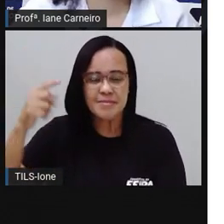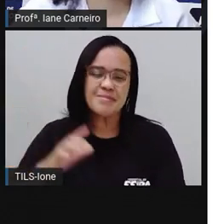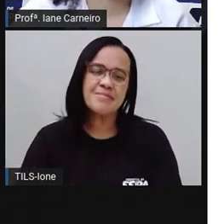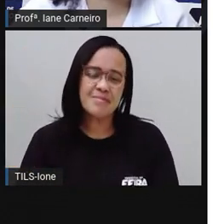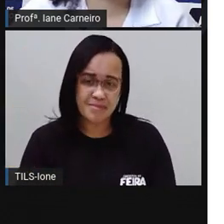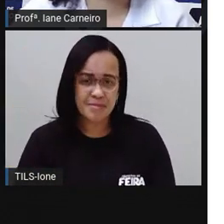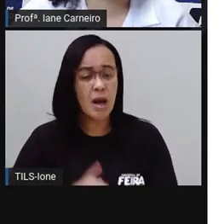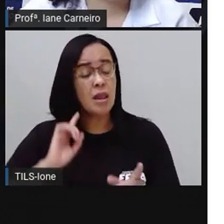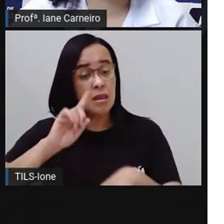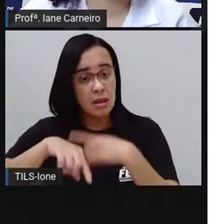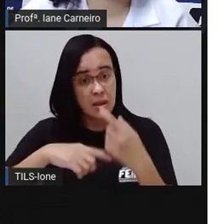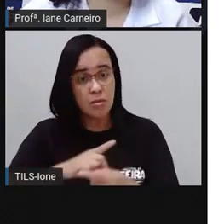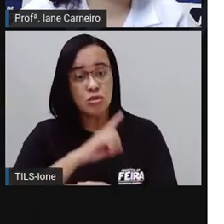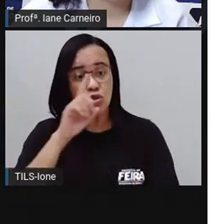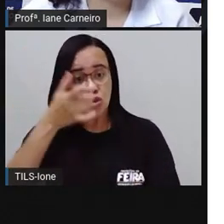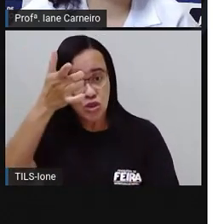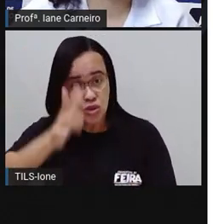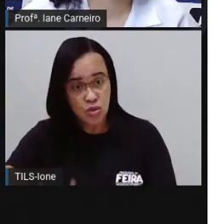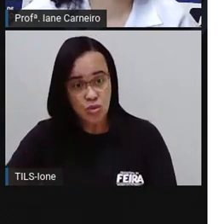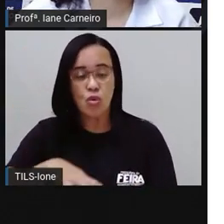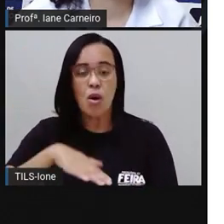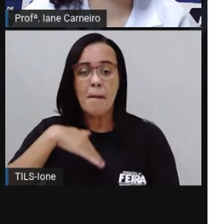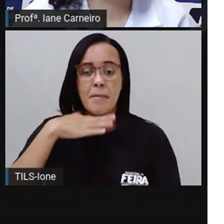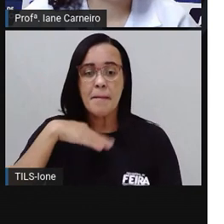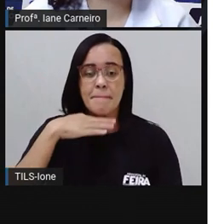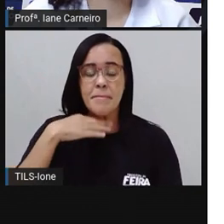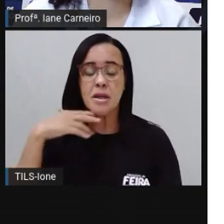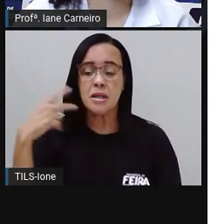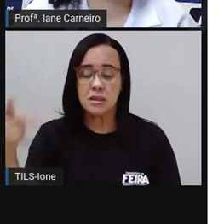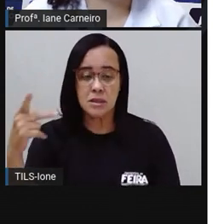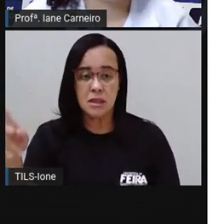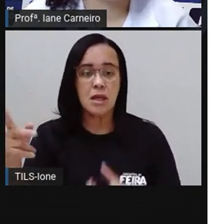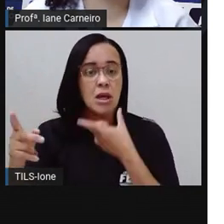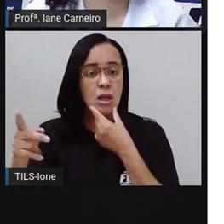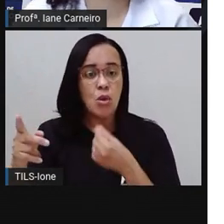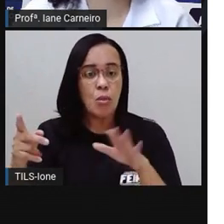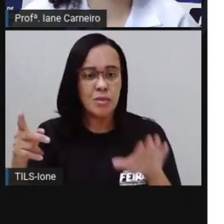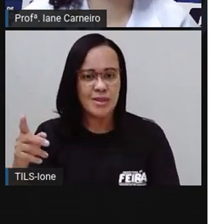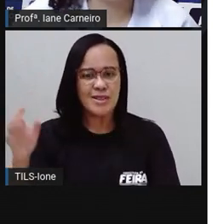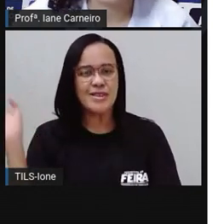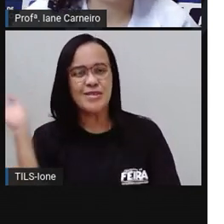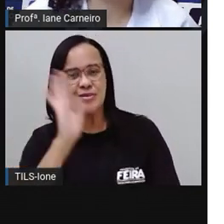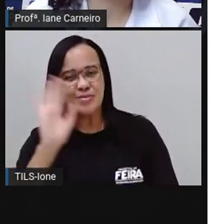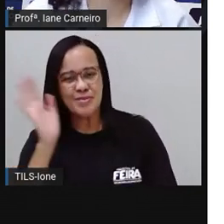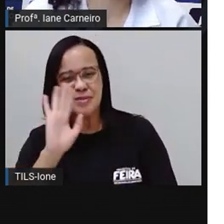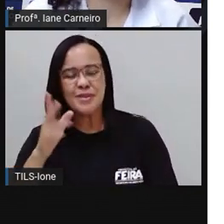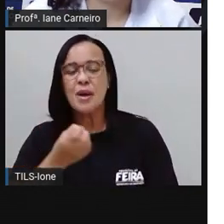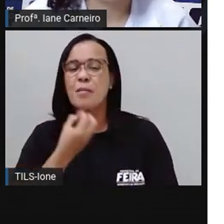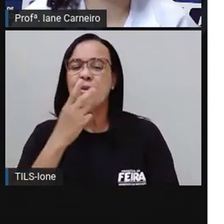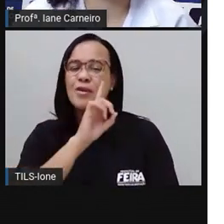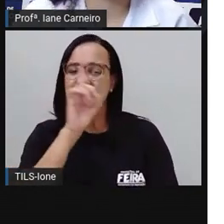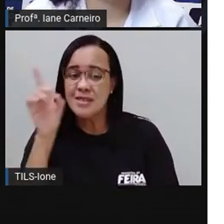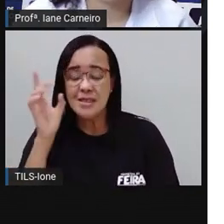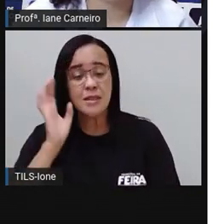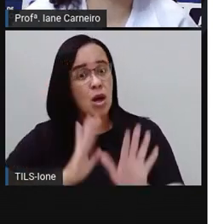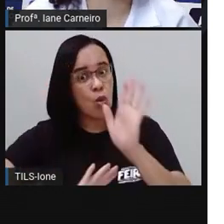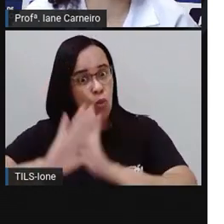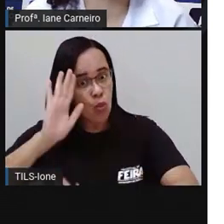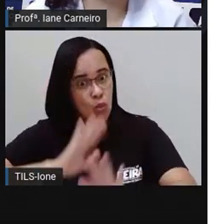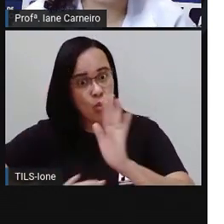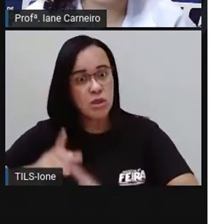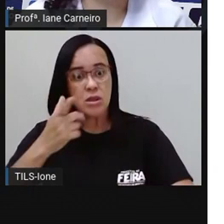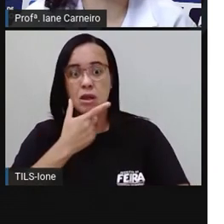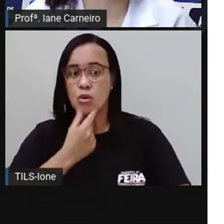No dia seguinte, a mãe de Theo despediu-se dele com um beijo. Tenha um bom dia e cuidado com o Duende. Ela falou.